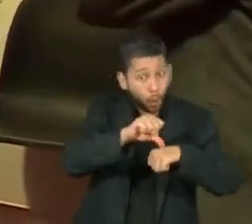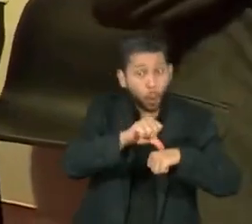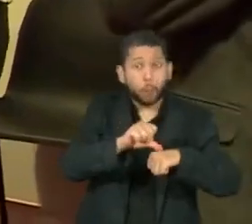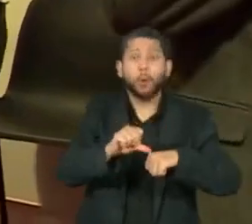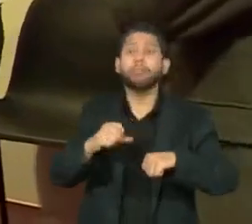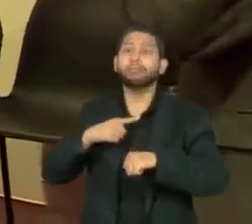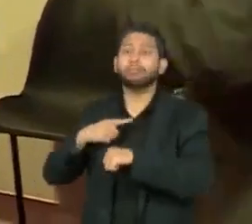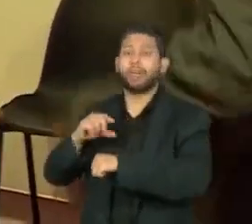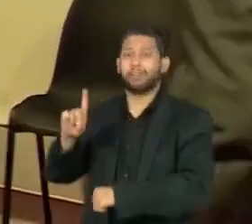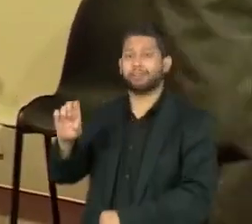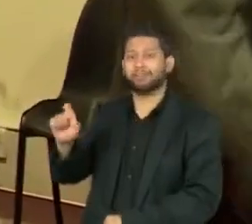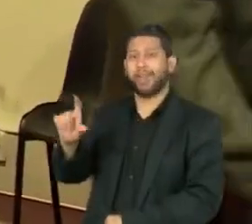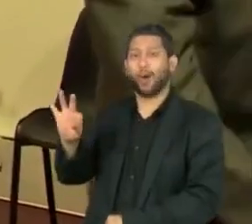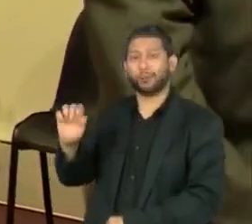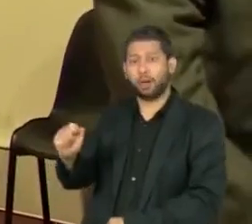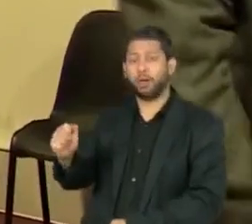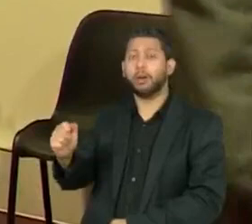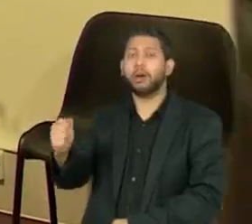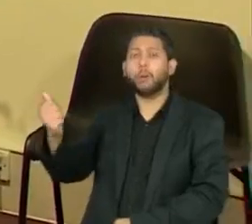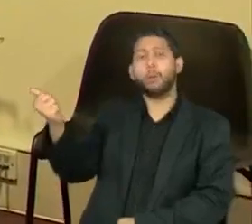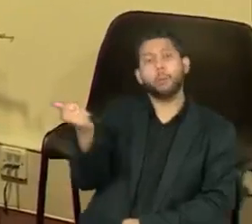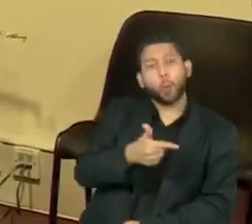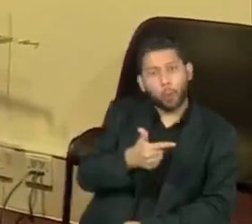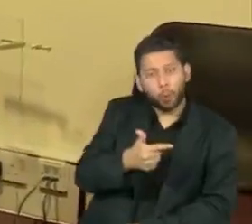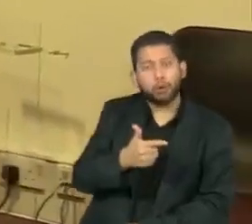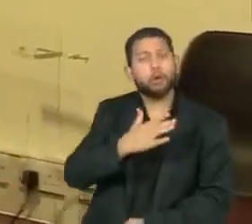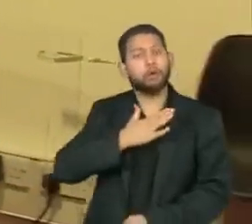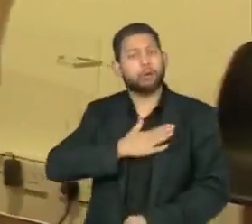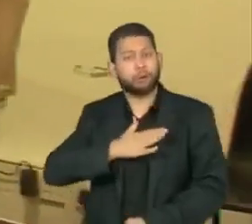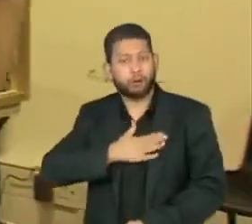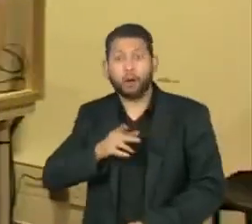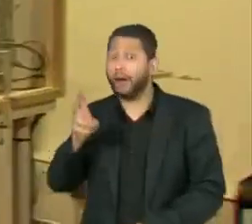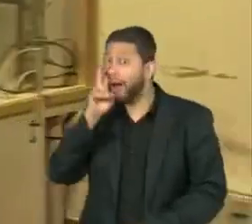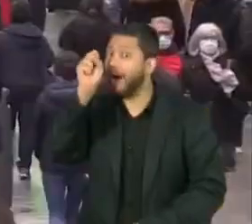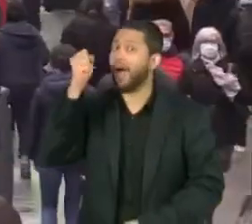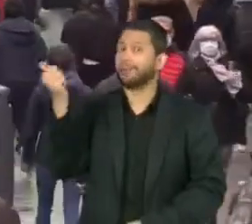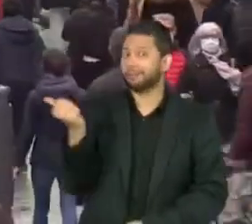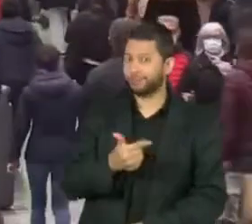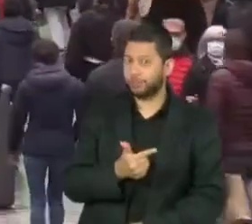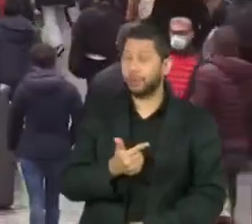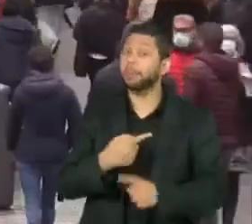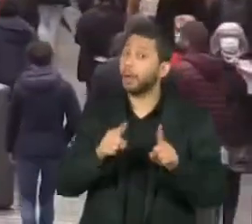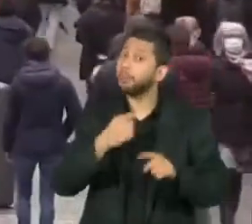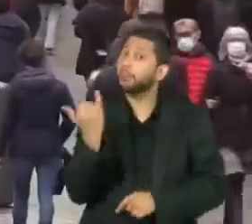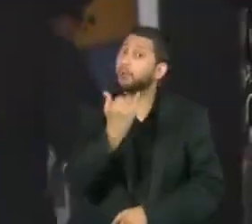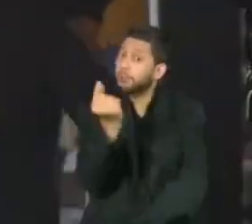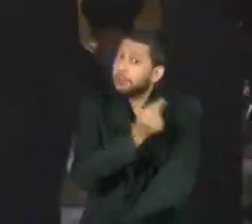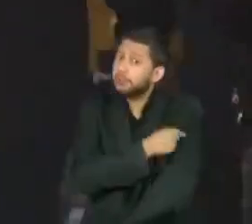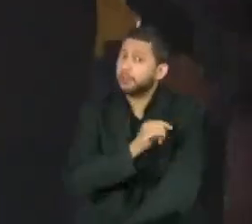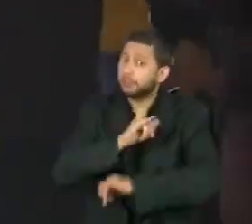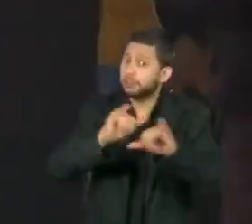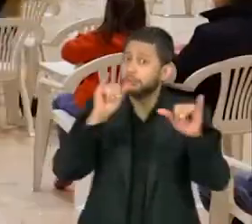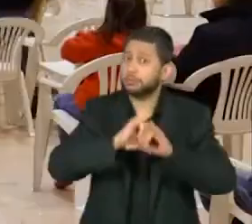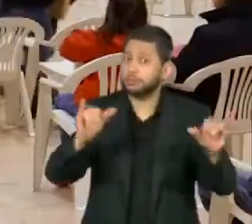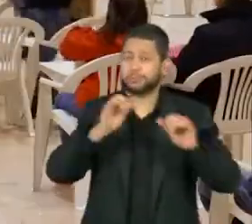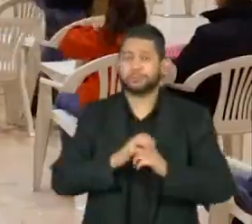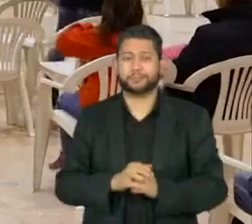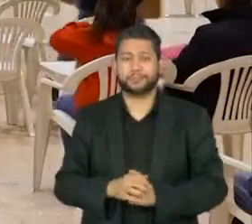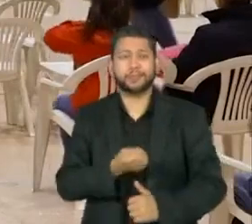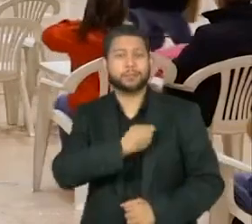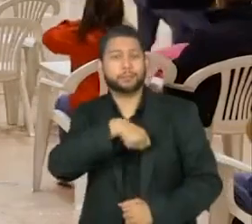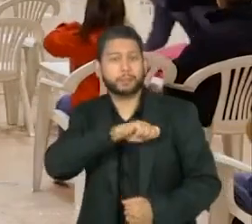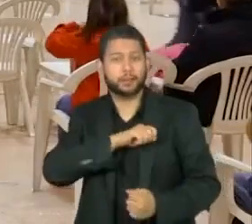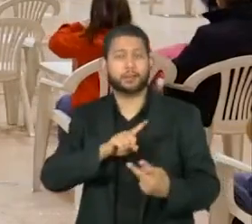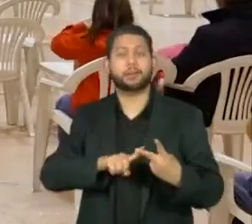que da Delta, mas pediu novamente à população que busque a vacina. Na Espanha, na Itália e em